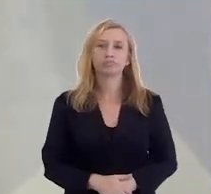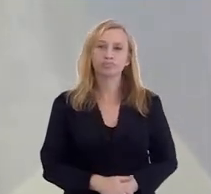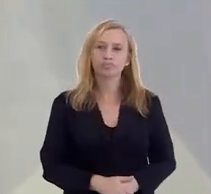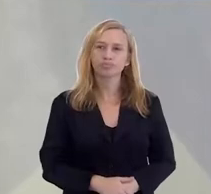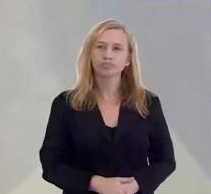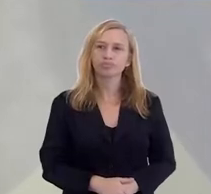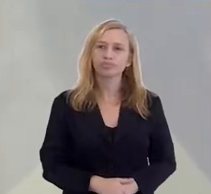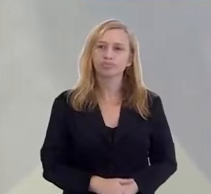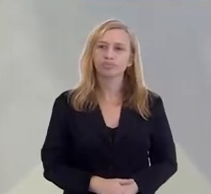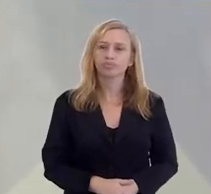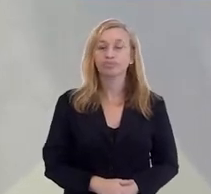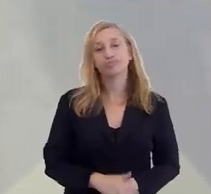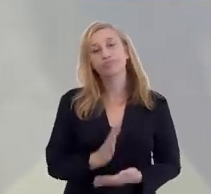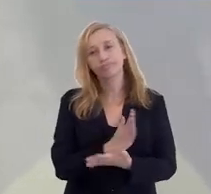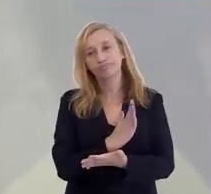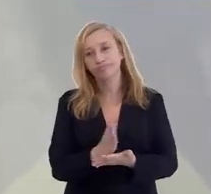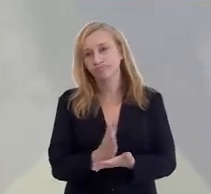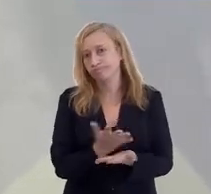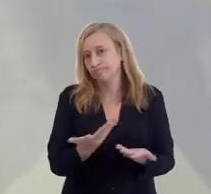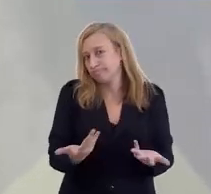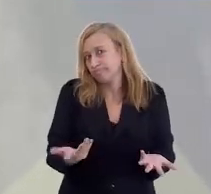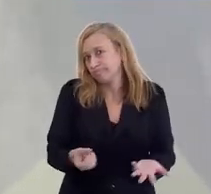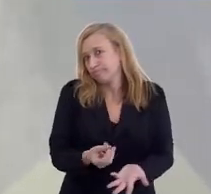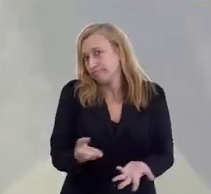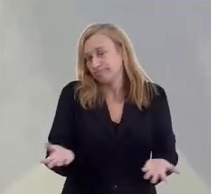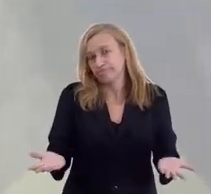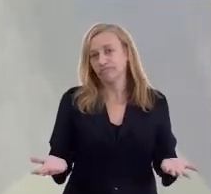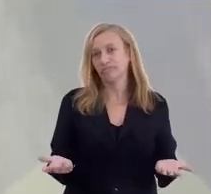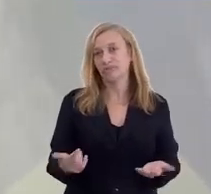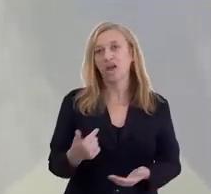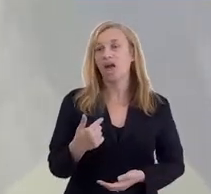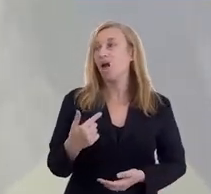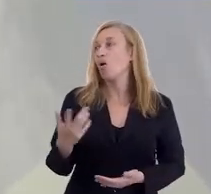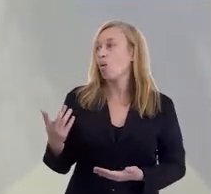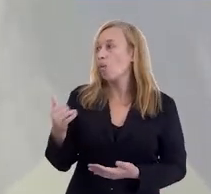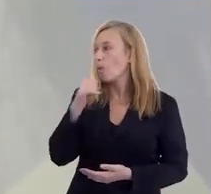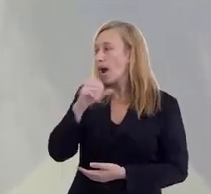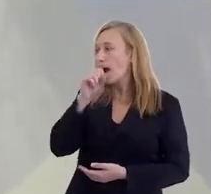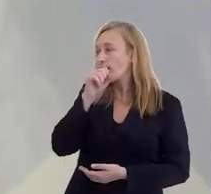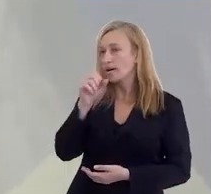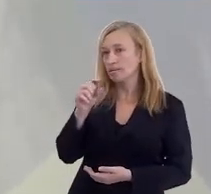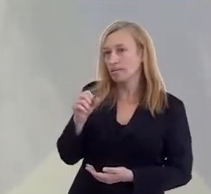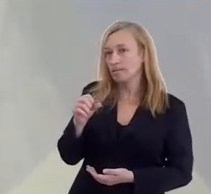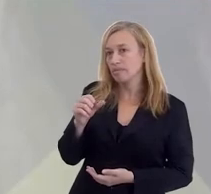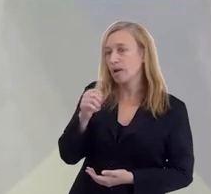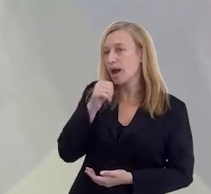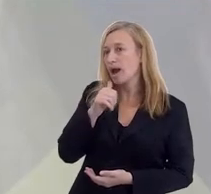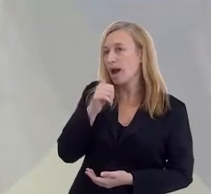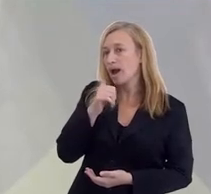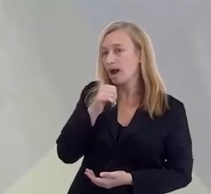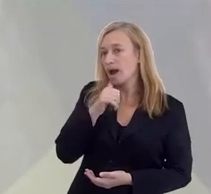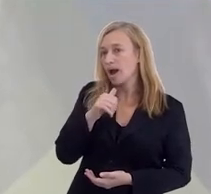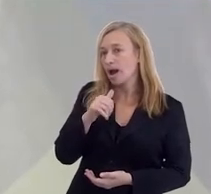quantas vezes? Não tem quantas vezes. Outro dia, uma amiga me disse assim, não, um amigo meu recomendou rezar